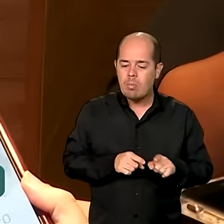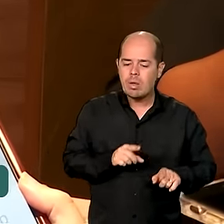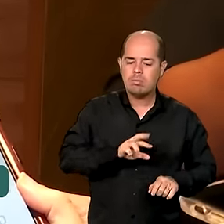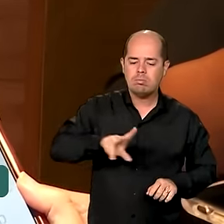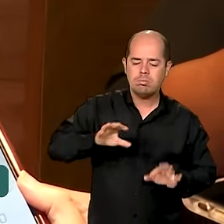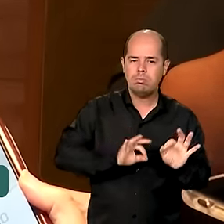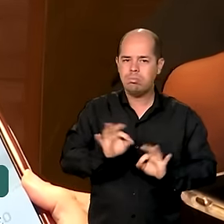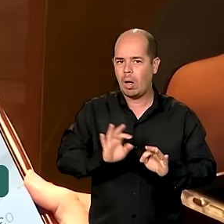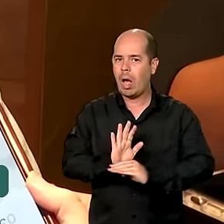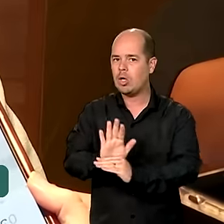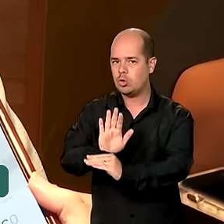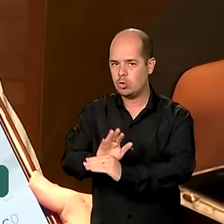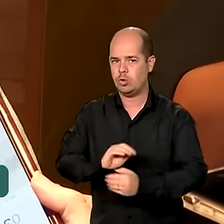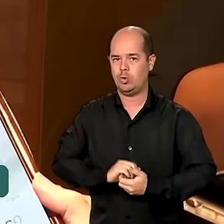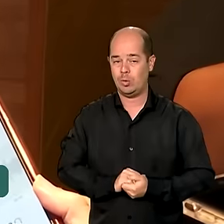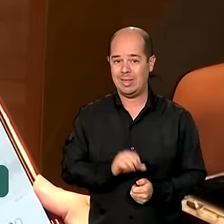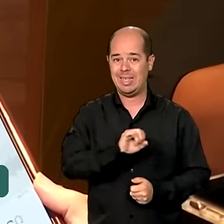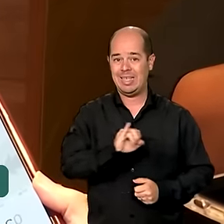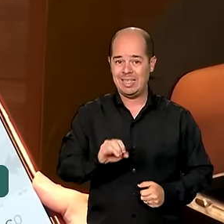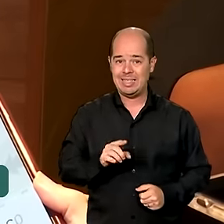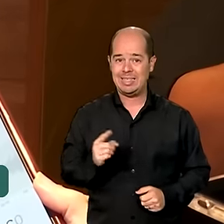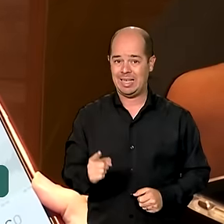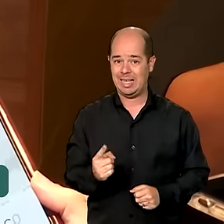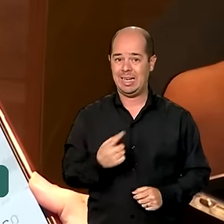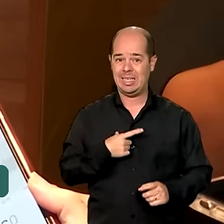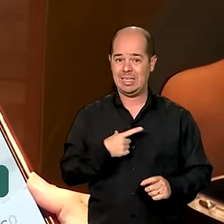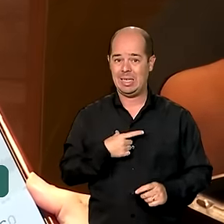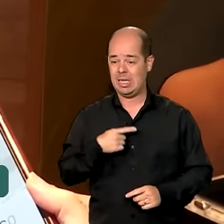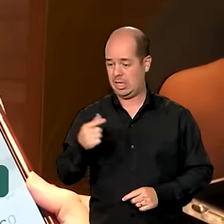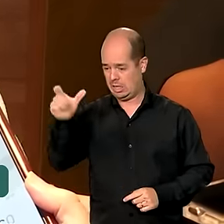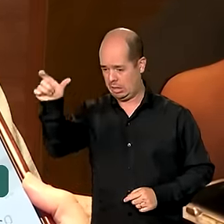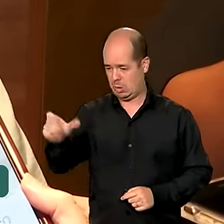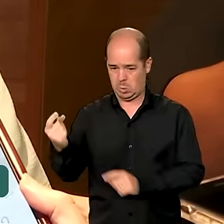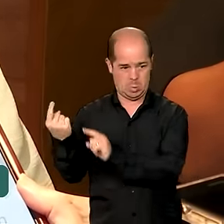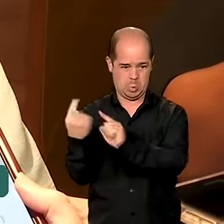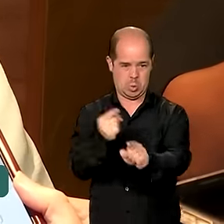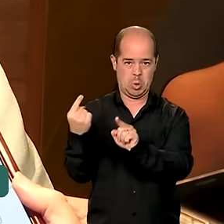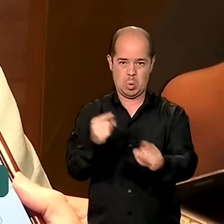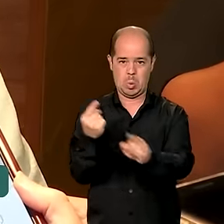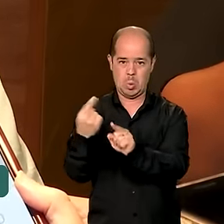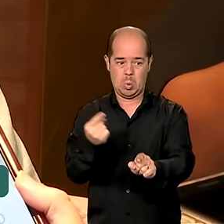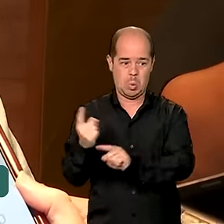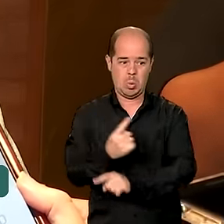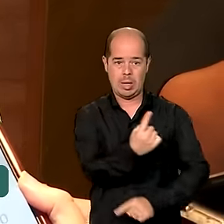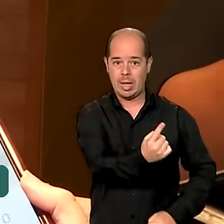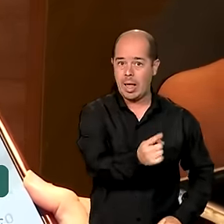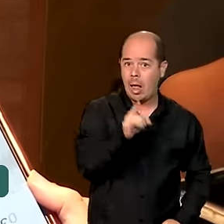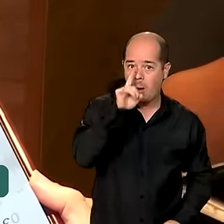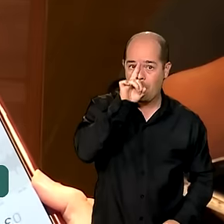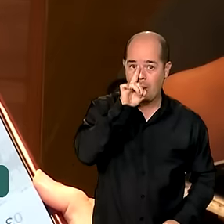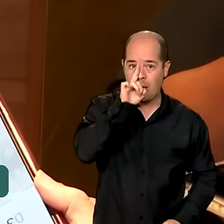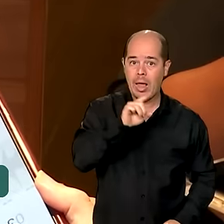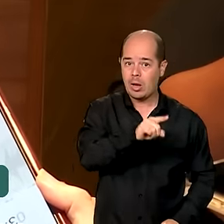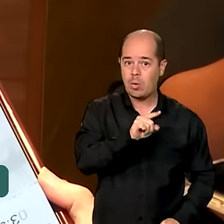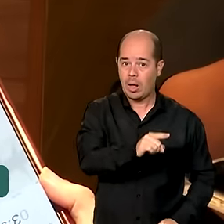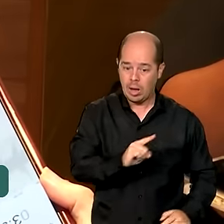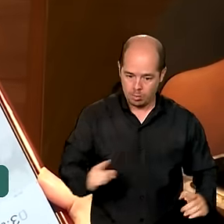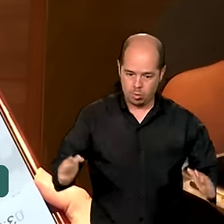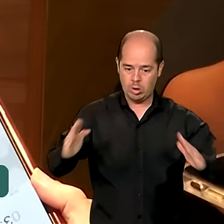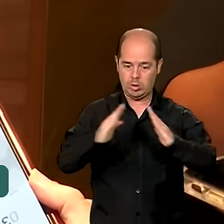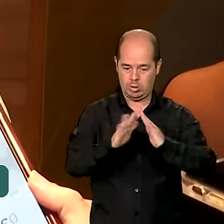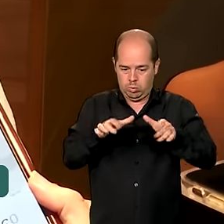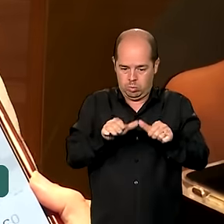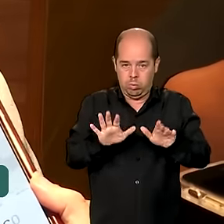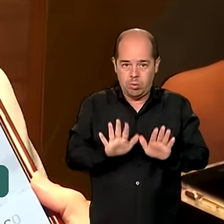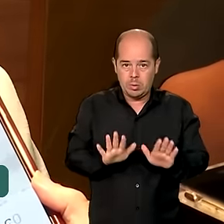risco e não conseguiu achar o agressor, ela tem o abrigamento provisório de 48 horas, que é ela e o filho